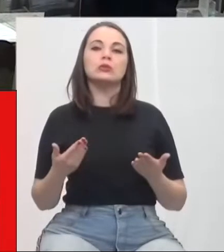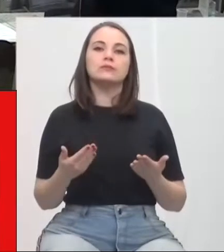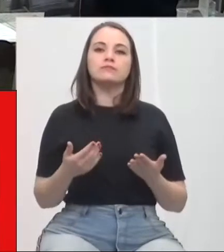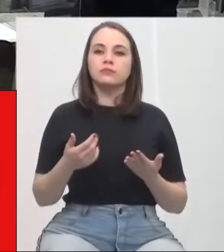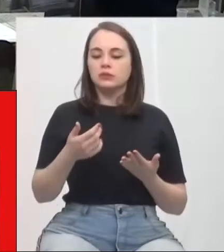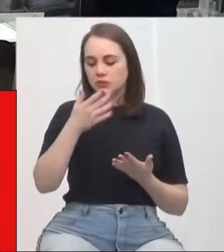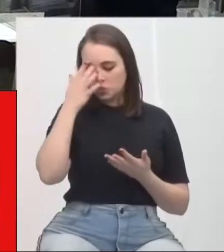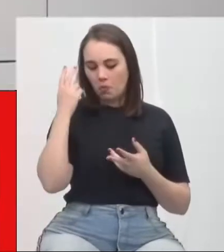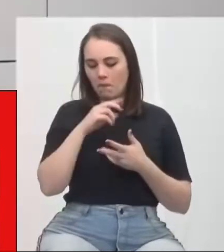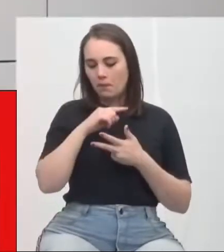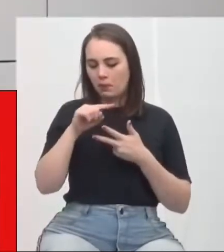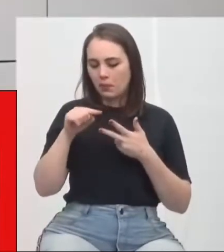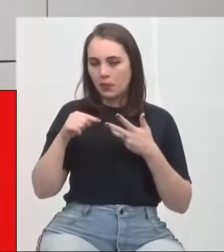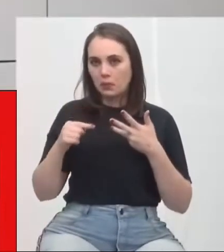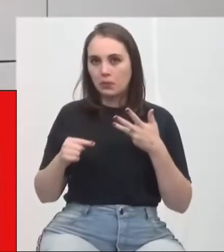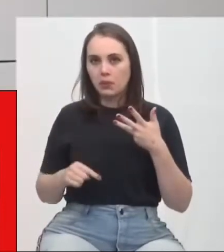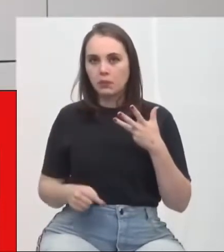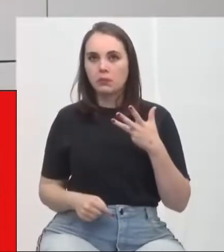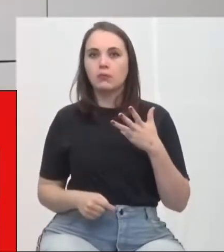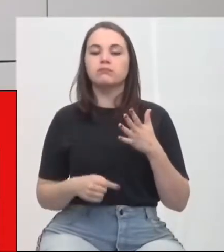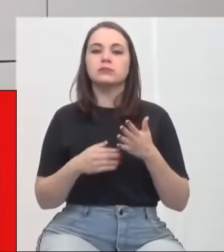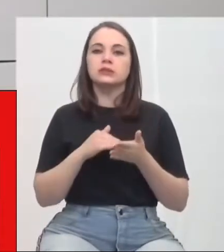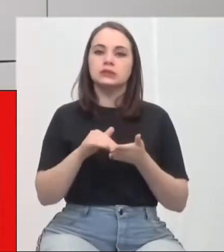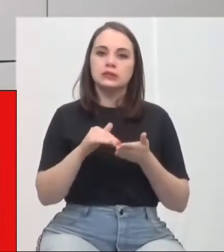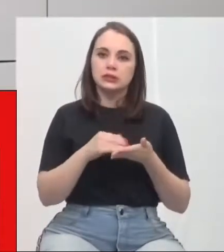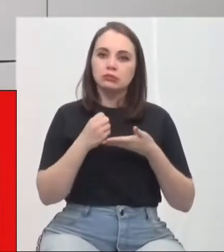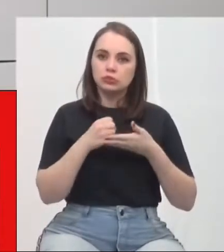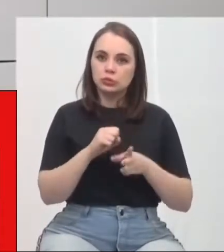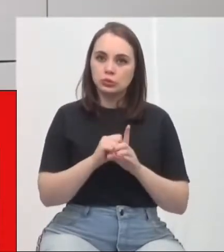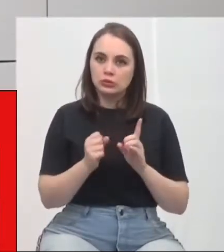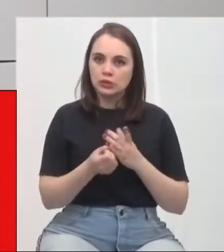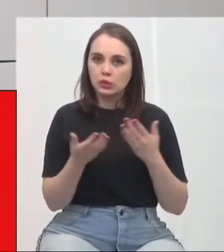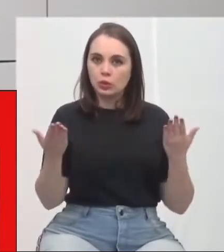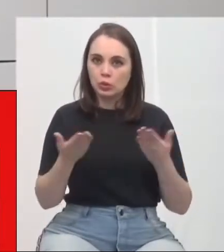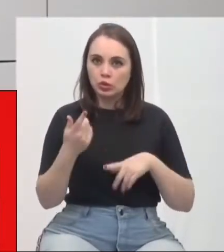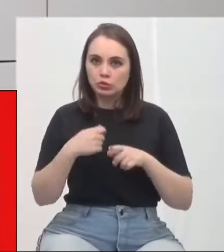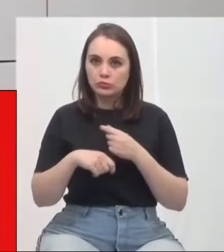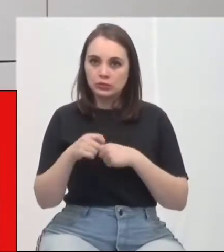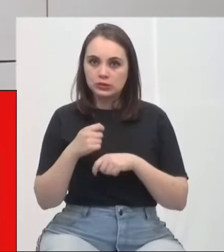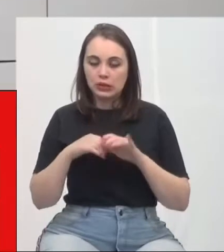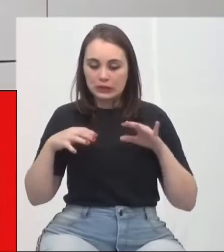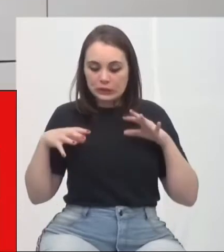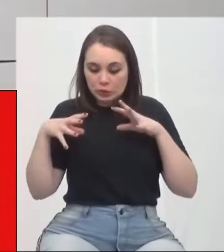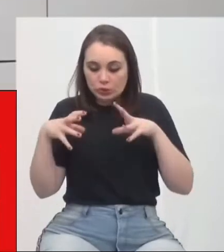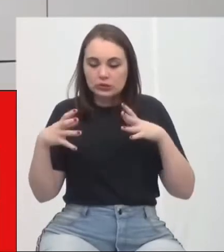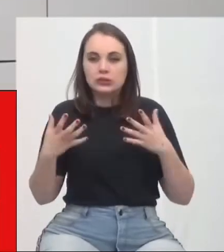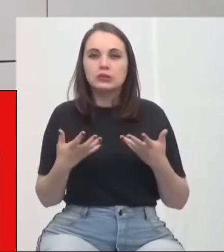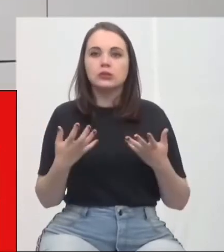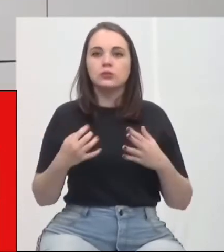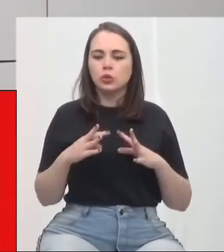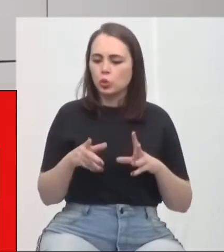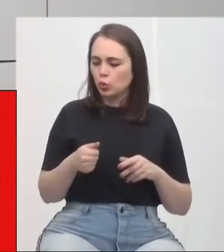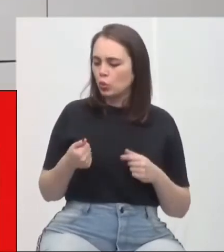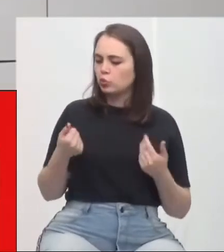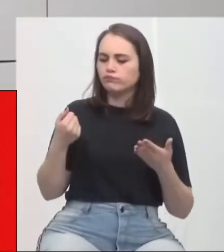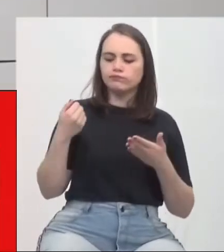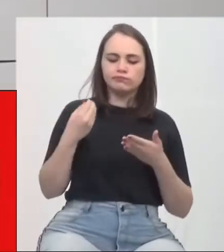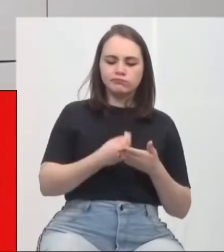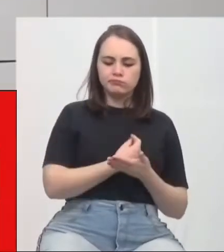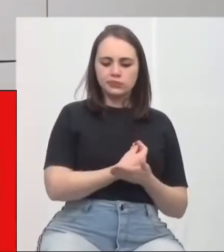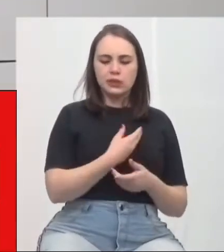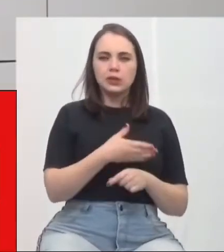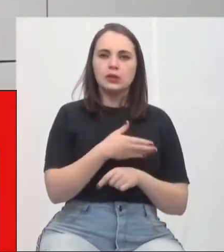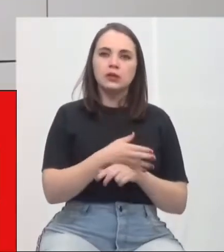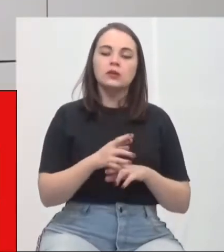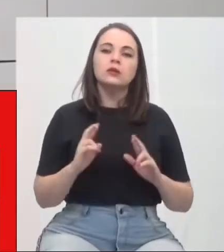Rodolfo Moretti, o Paulo César, ex-secretário de Assistência Social, que hoje é gestor administrativo ali no Criciúma, estava presente nessa reunião